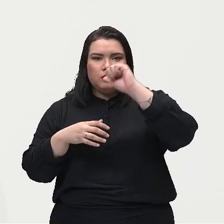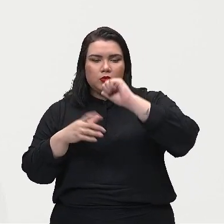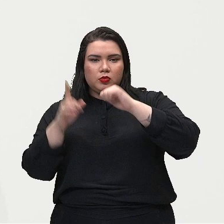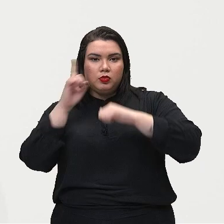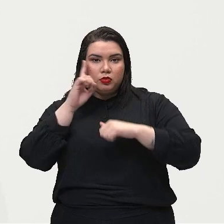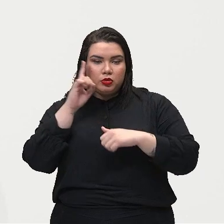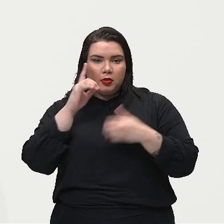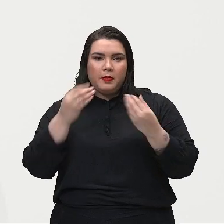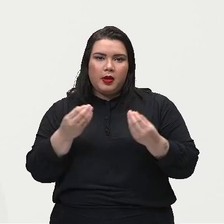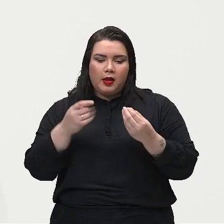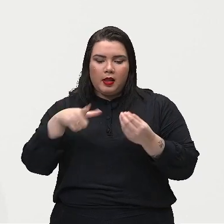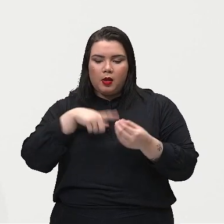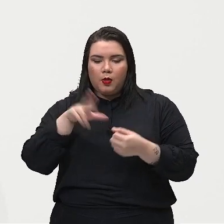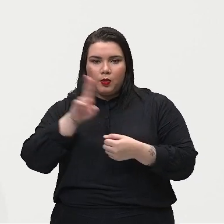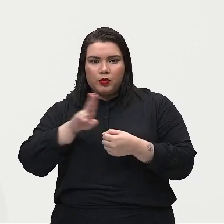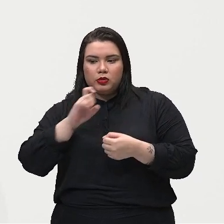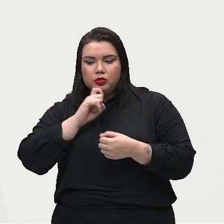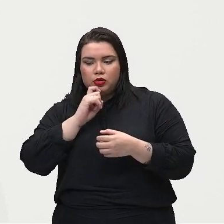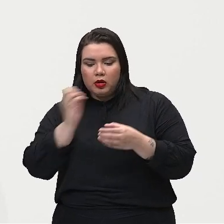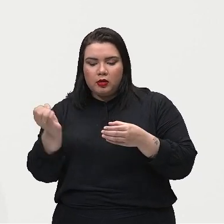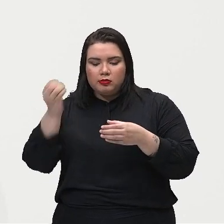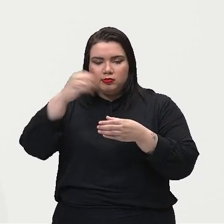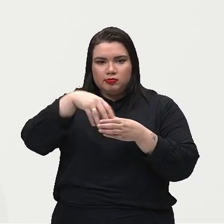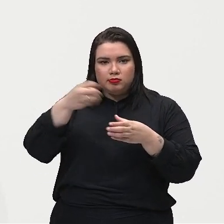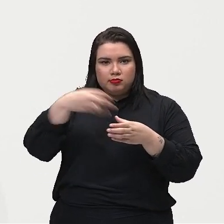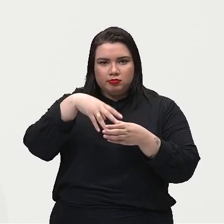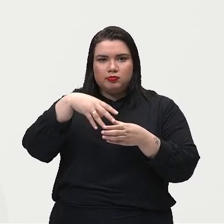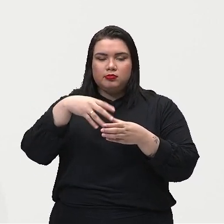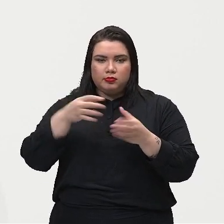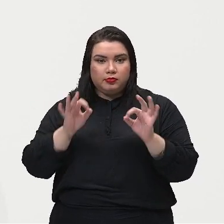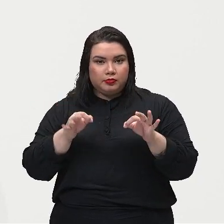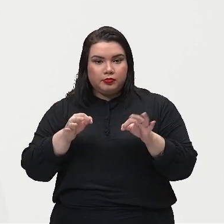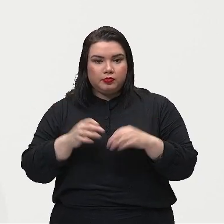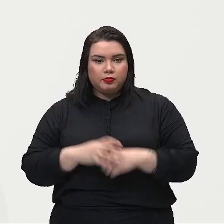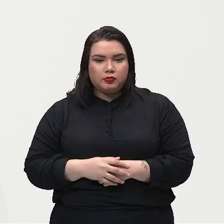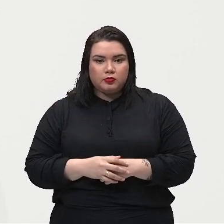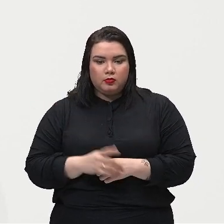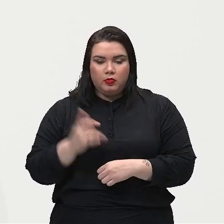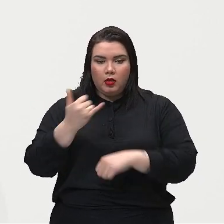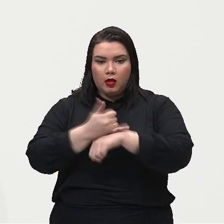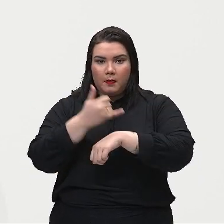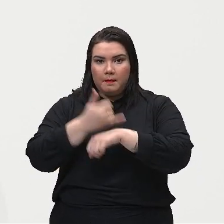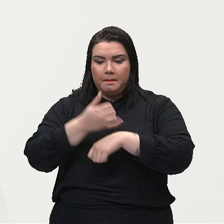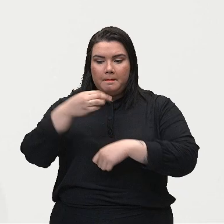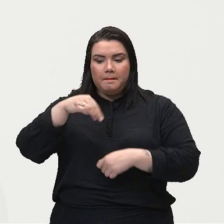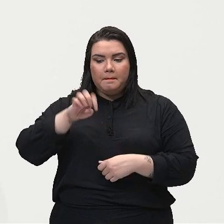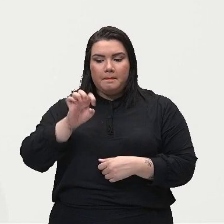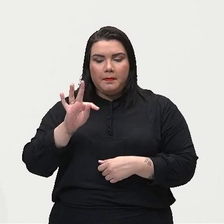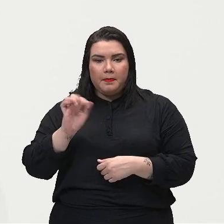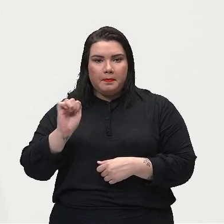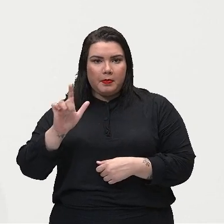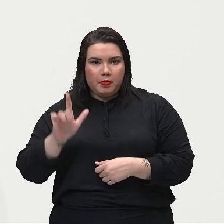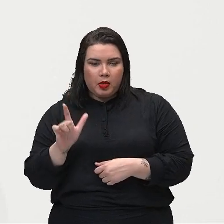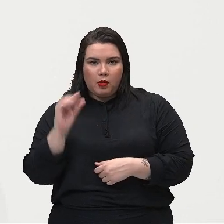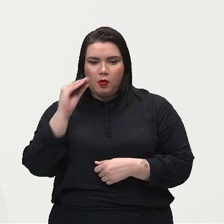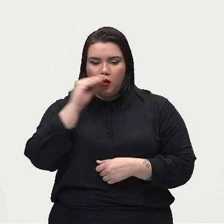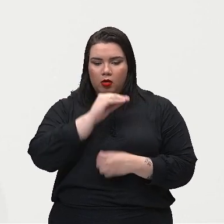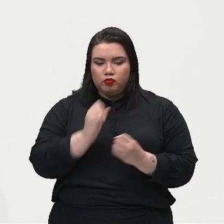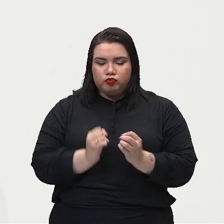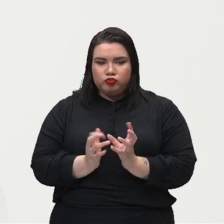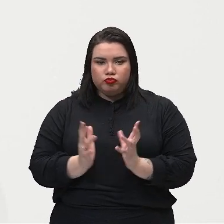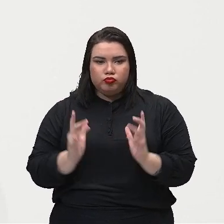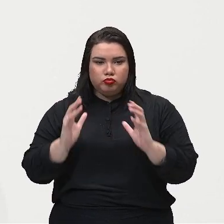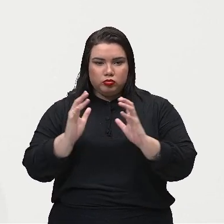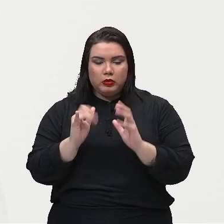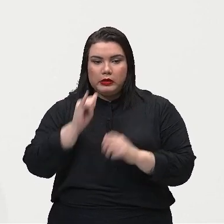o gelo pra isso. Então, esses metais, eles são ótimos condutores de calor. E no caso aqui, nós temos